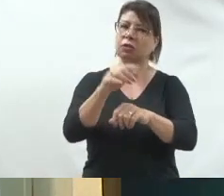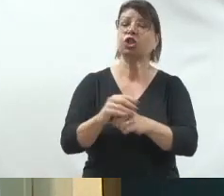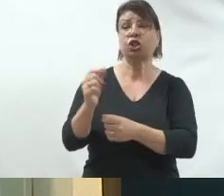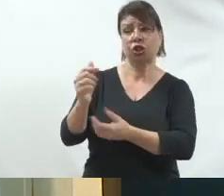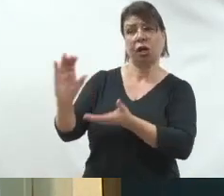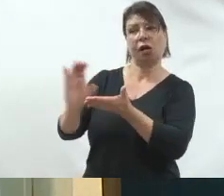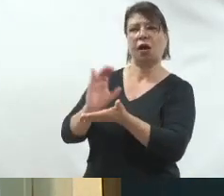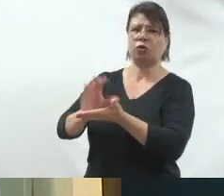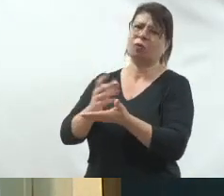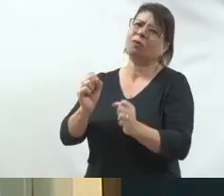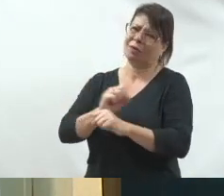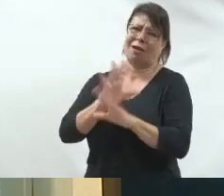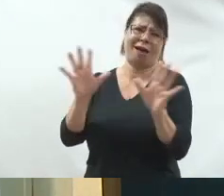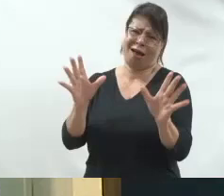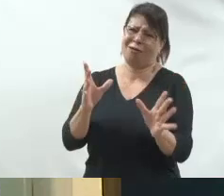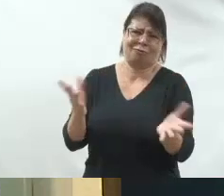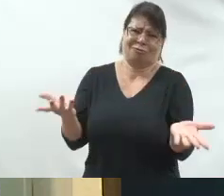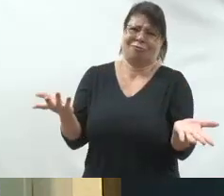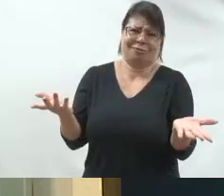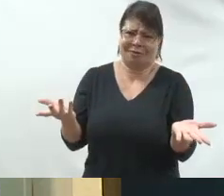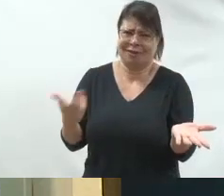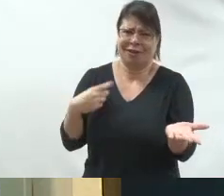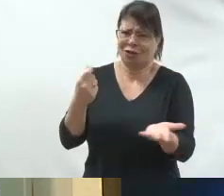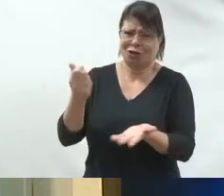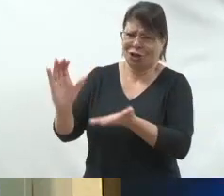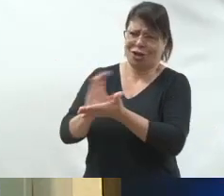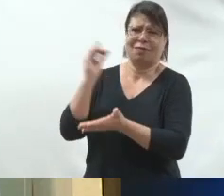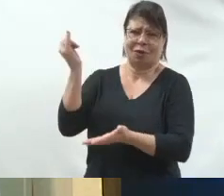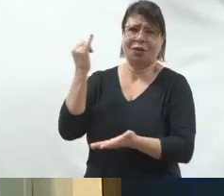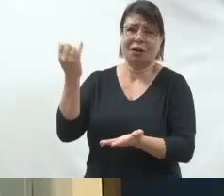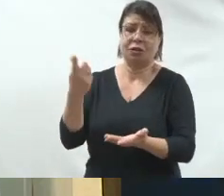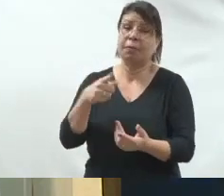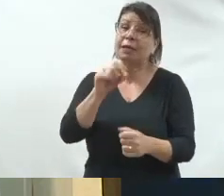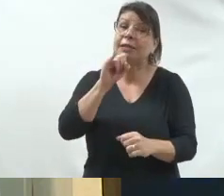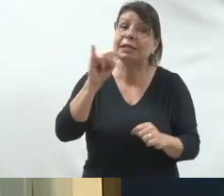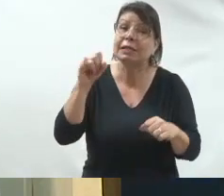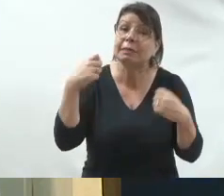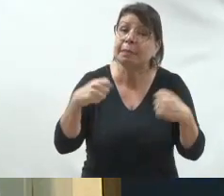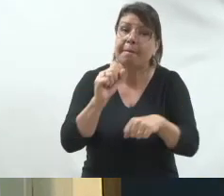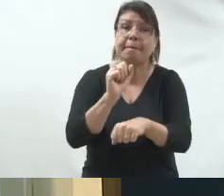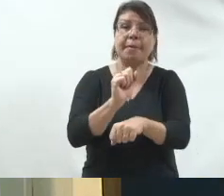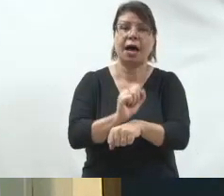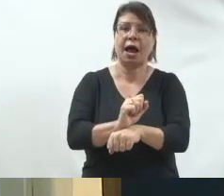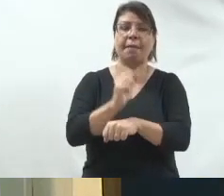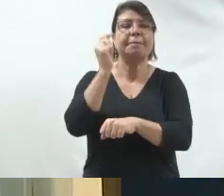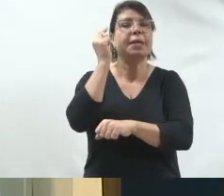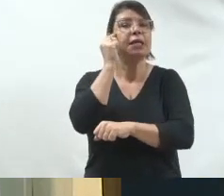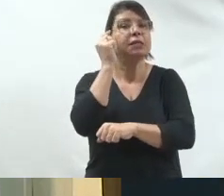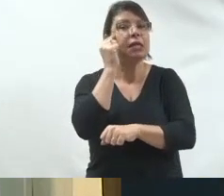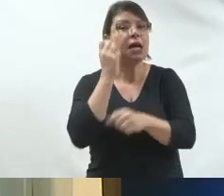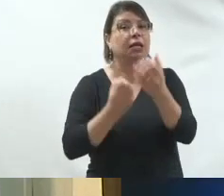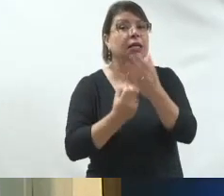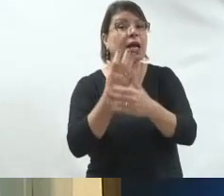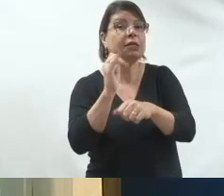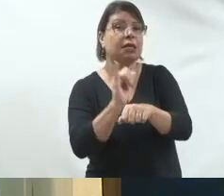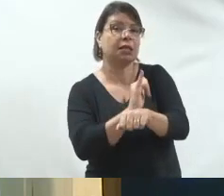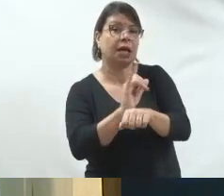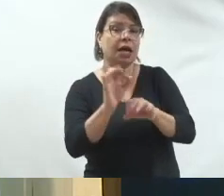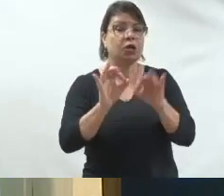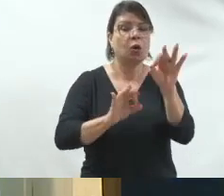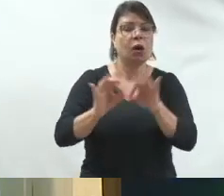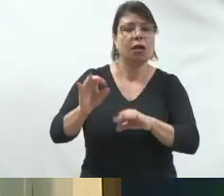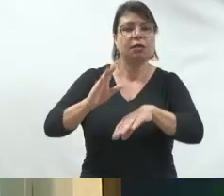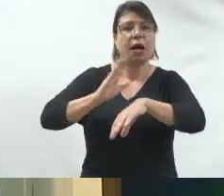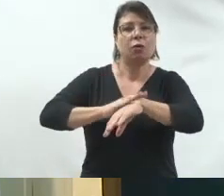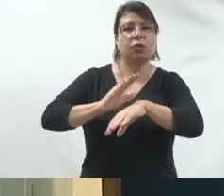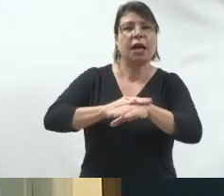eleitoral? Logicamente, faz muito bem dentro da campanha eleitoral. Mas se você não parar, pensar, você não gastar, investir muito bem no tempo que você